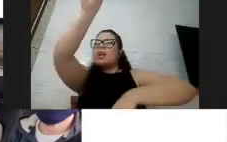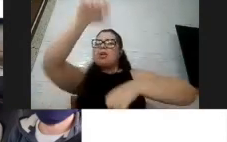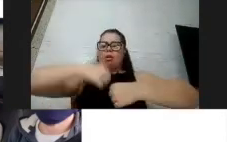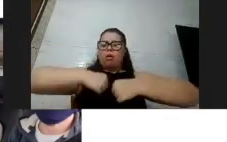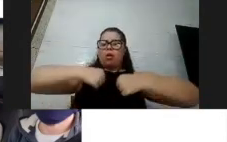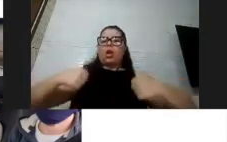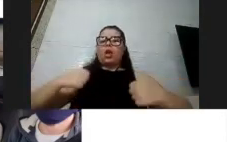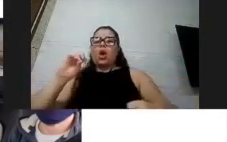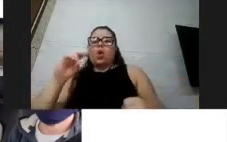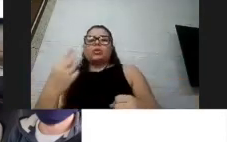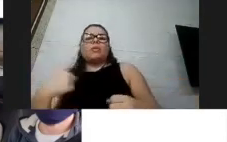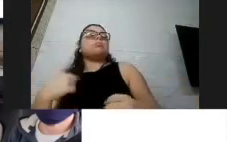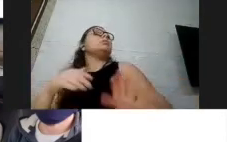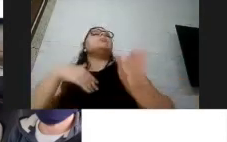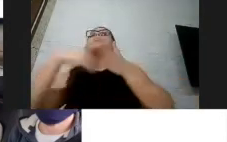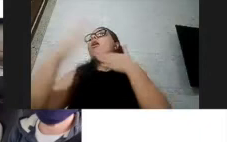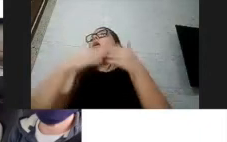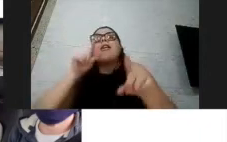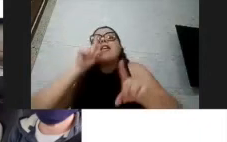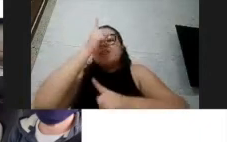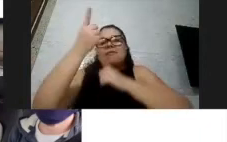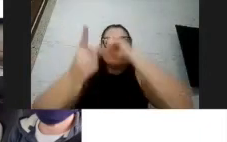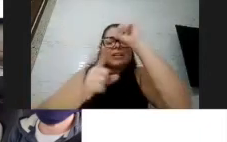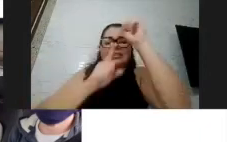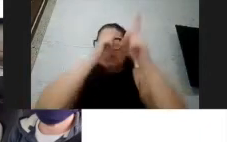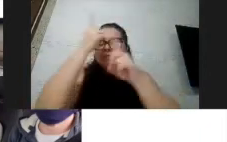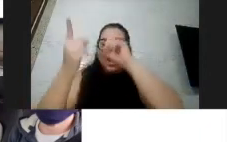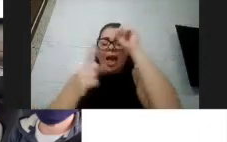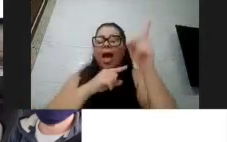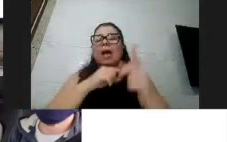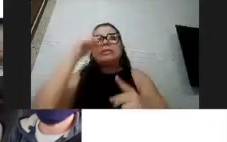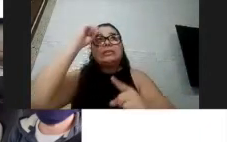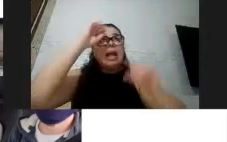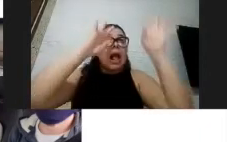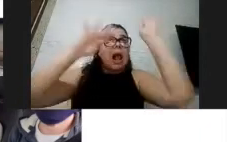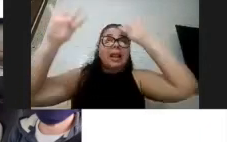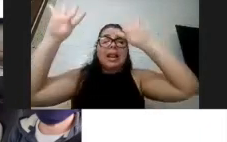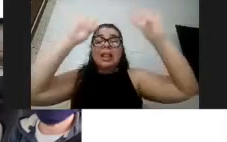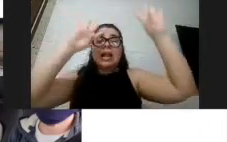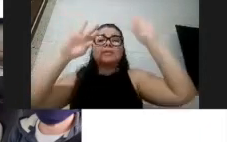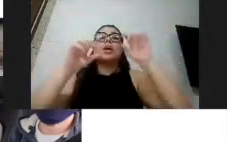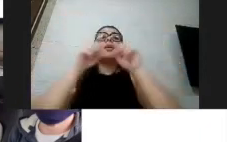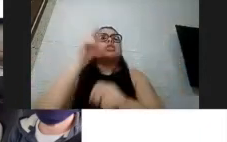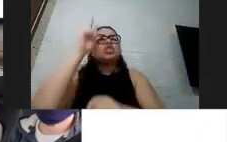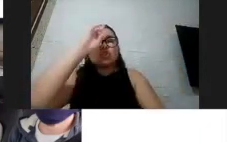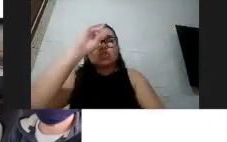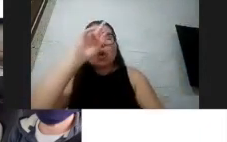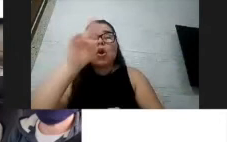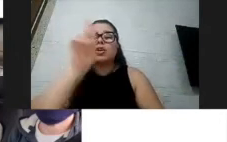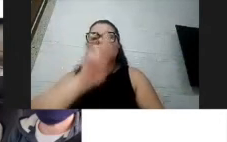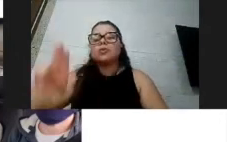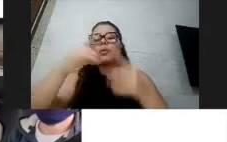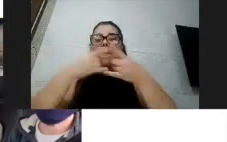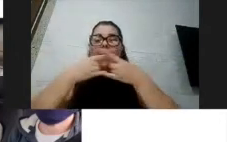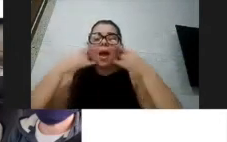vilão mascarado, usar a nossa imaginação e criatividade e contar histórias fazendo